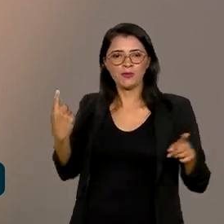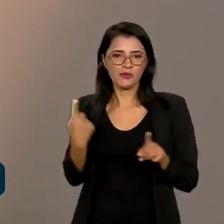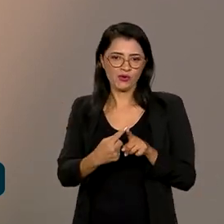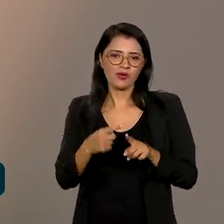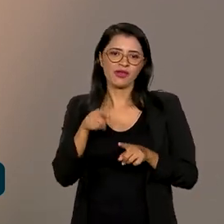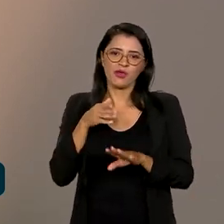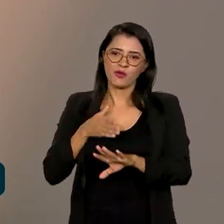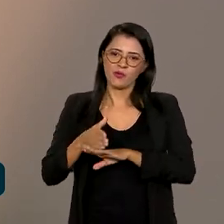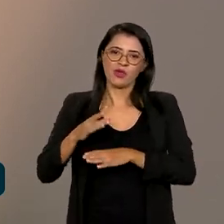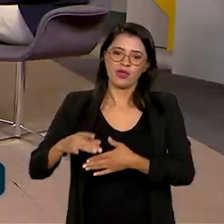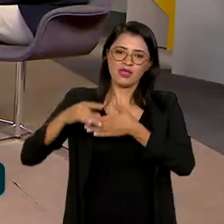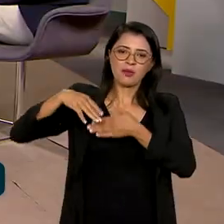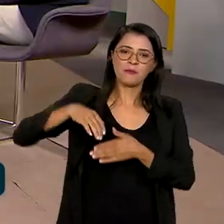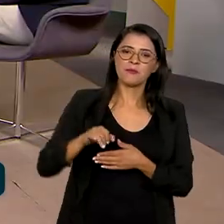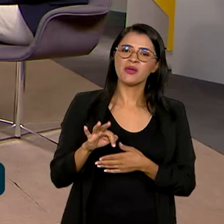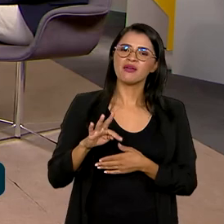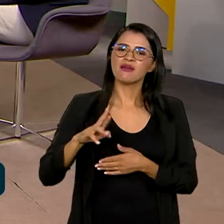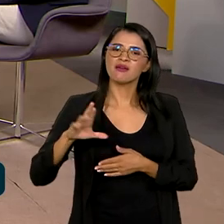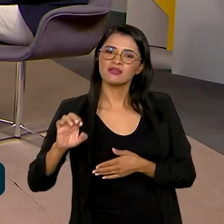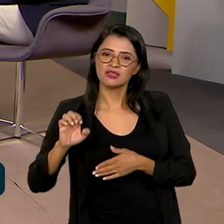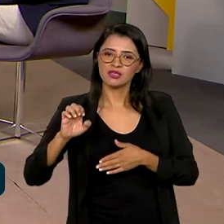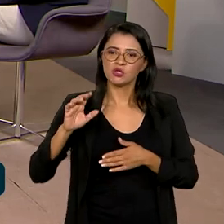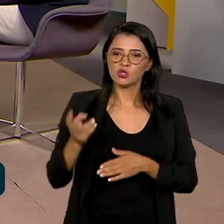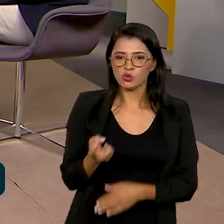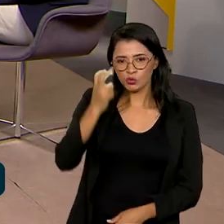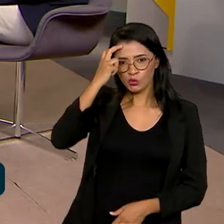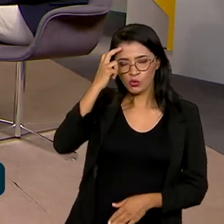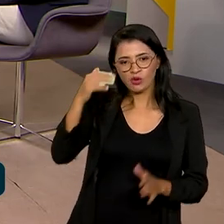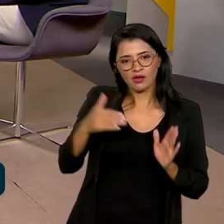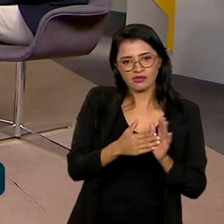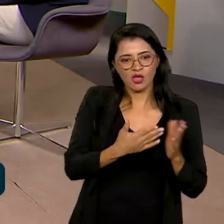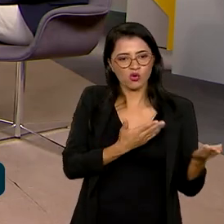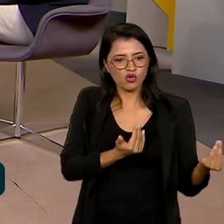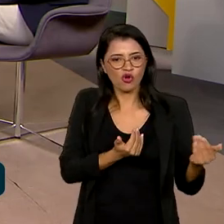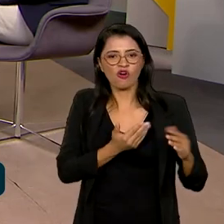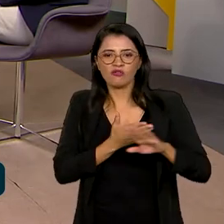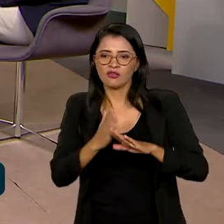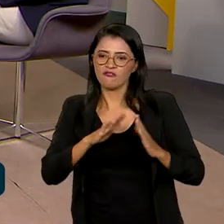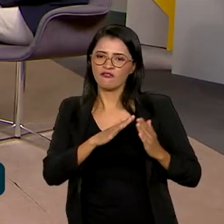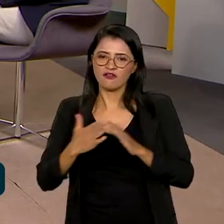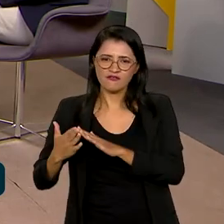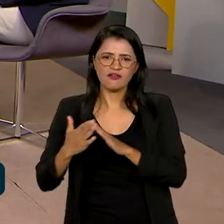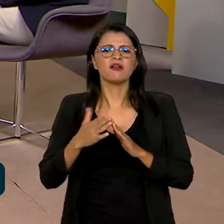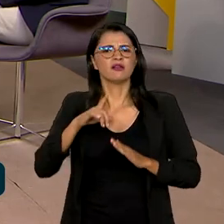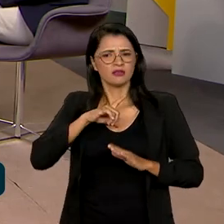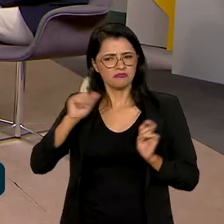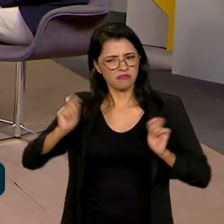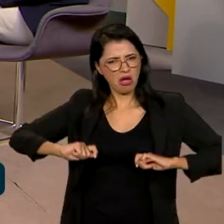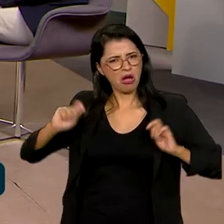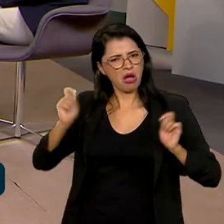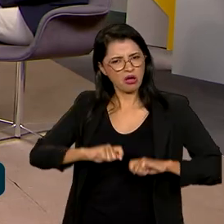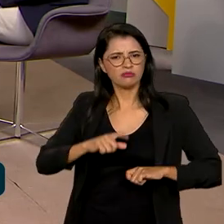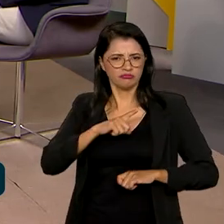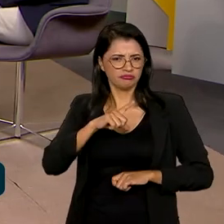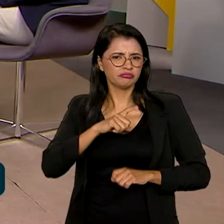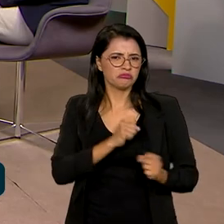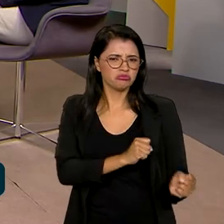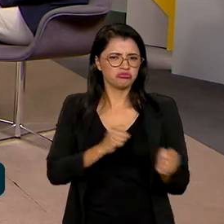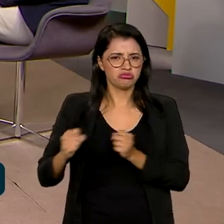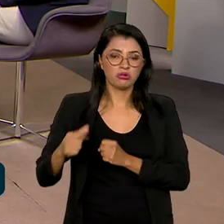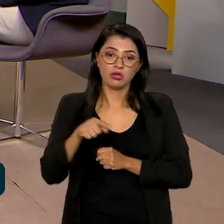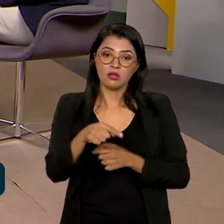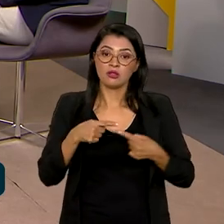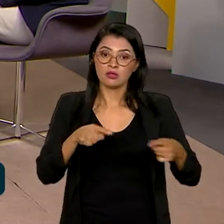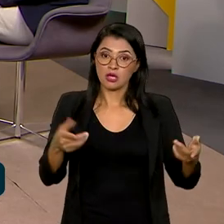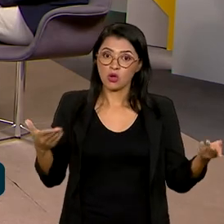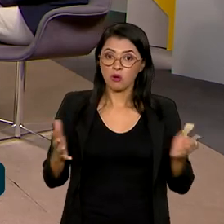desde o mestre de cultura, até os jovens, até as favelas. Então, ela tem um potencial muito forte, né? E acabamos de lançar